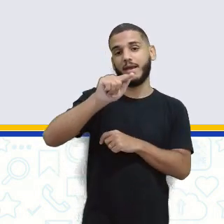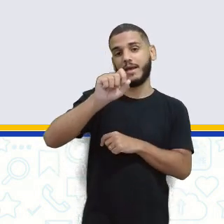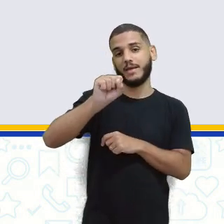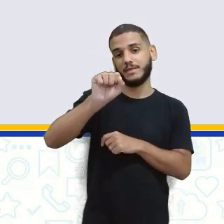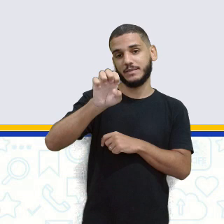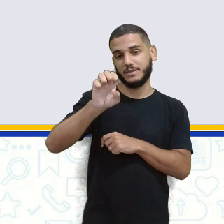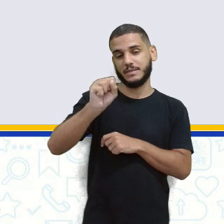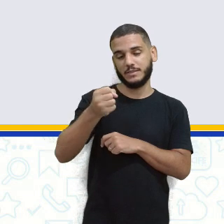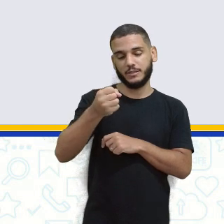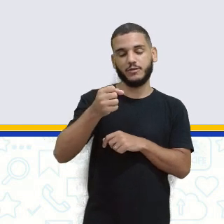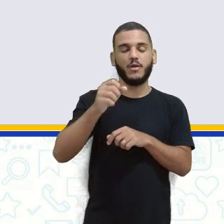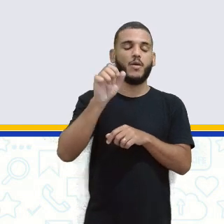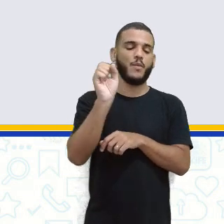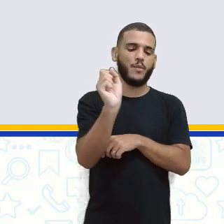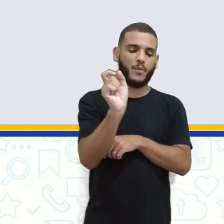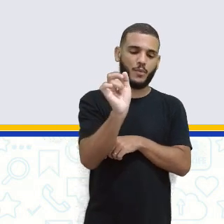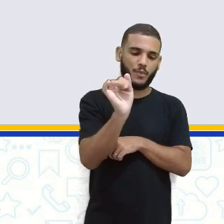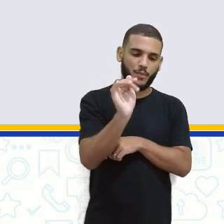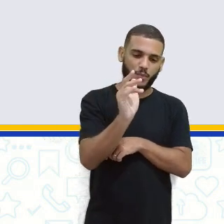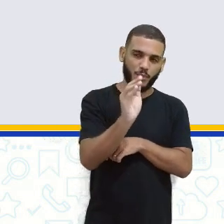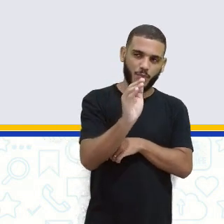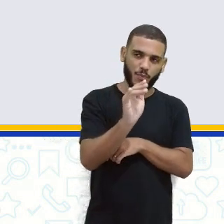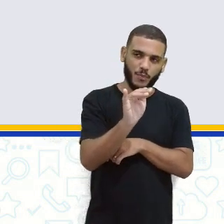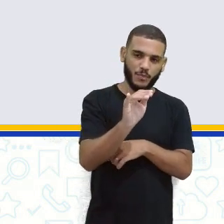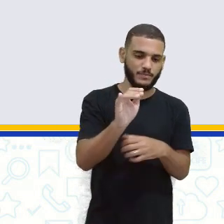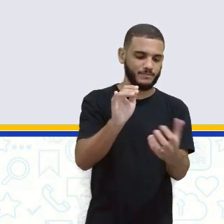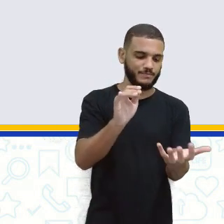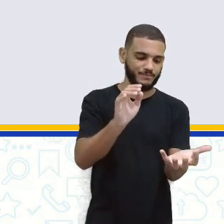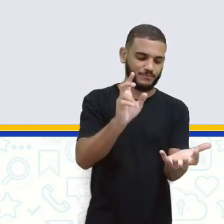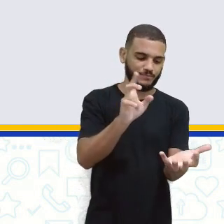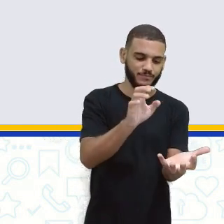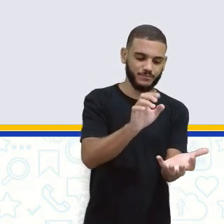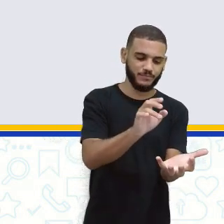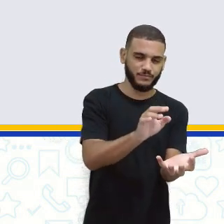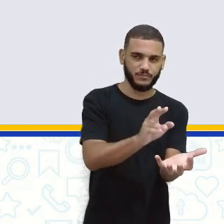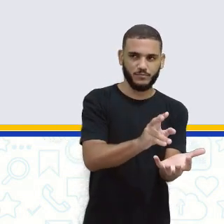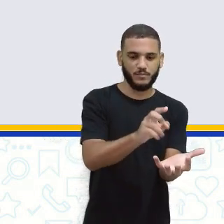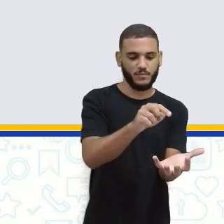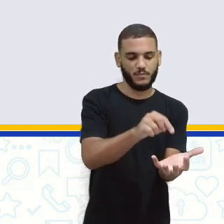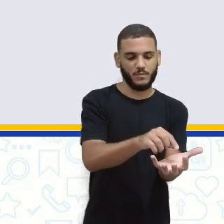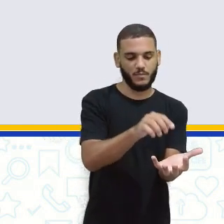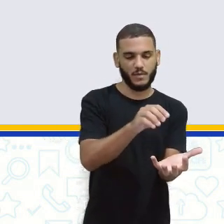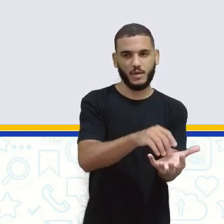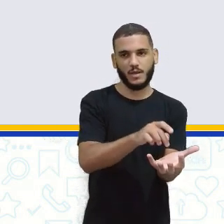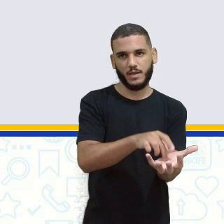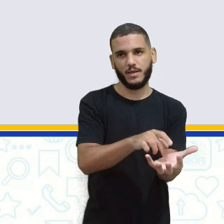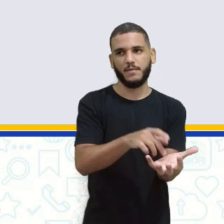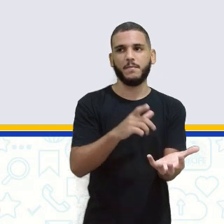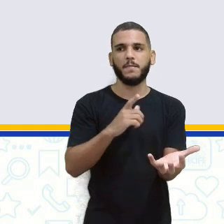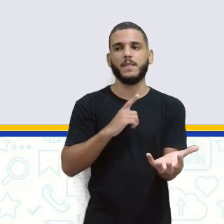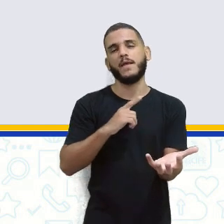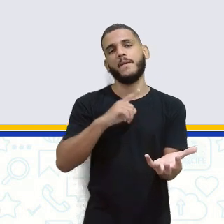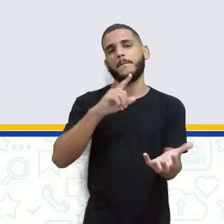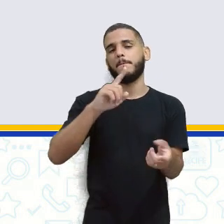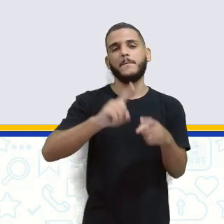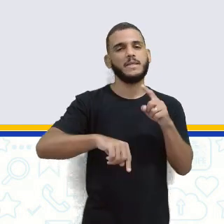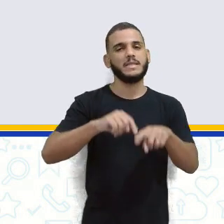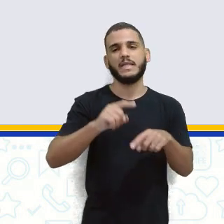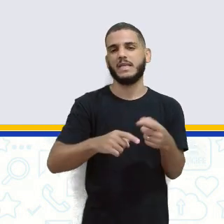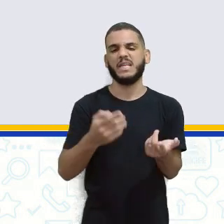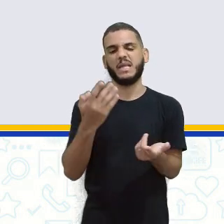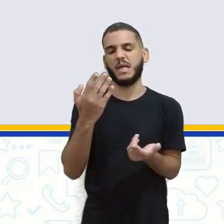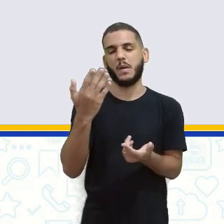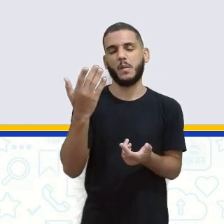aquele corpo gasoso, né? Chegou aí na superfície e passou por um material transparente, que pode ser uma